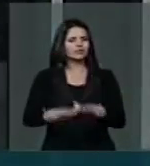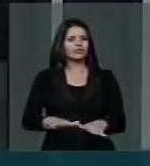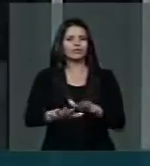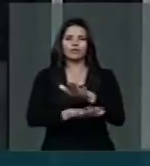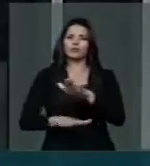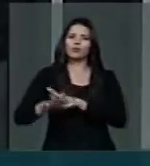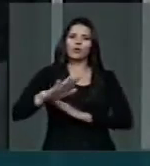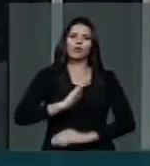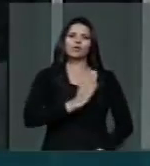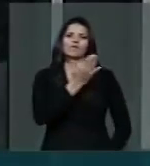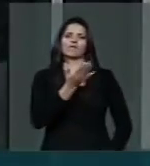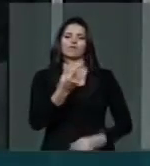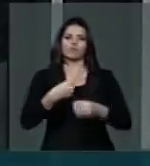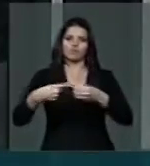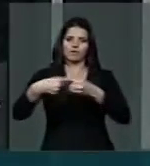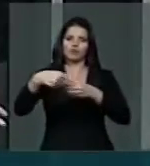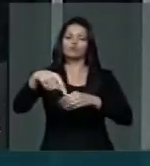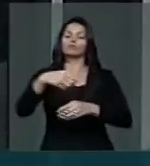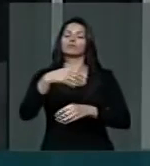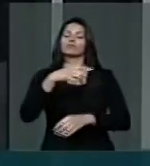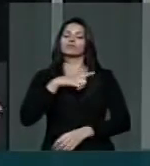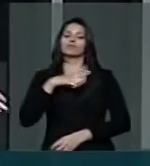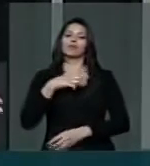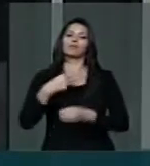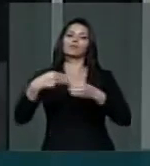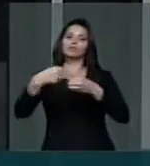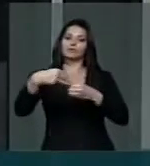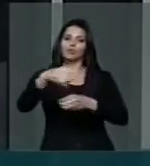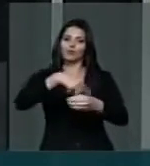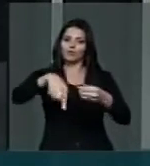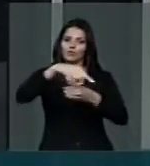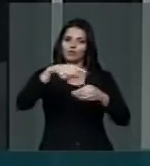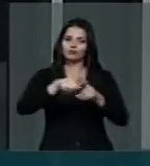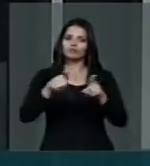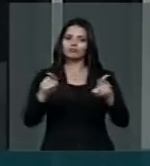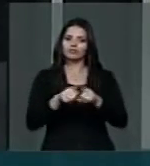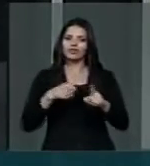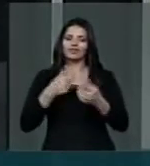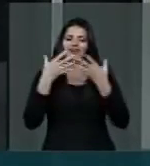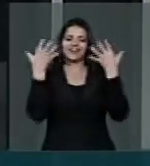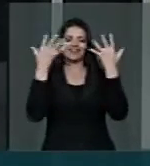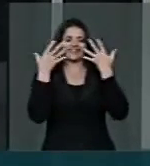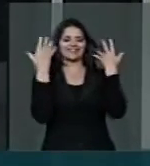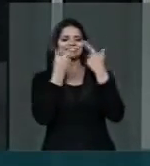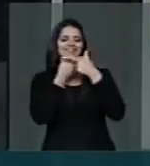como se encontram os bairros da nossa cidade. Então eu gostaria de dizer do meu contentamento a minha alegria em ter essa...